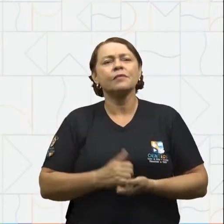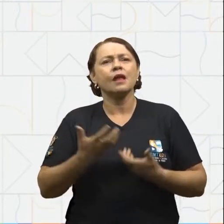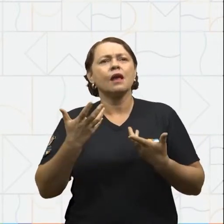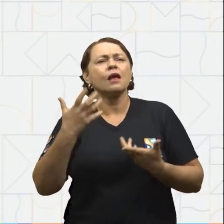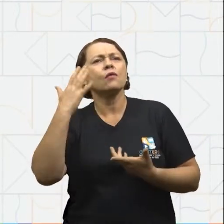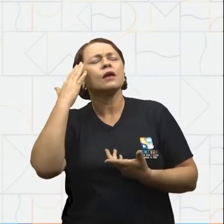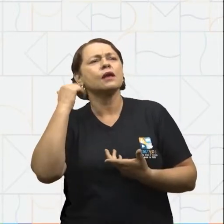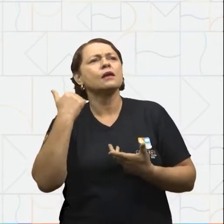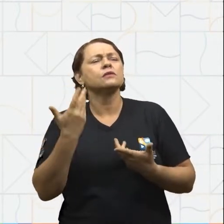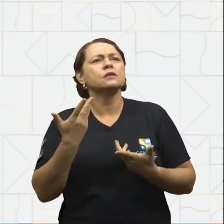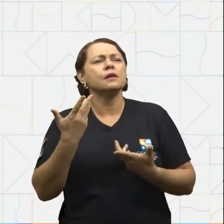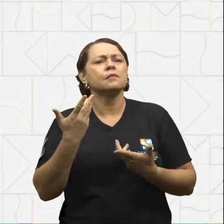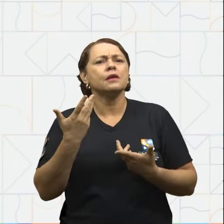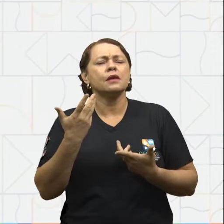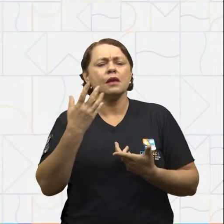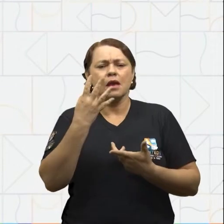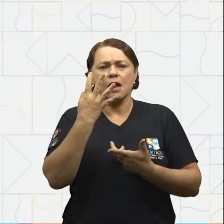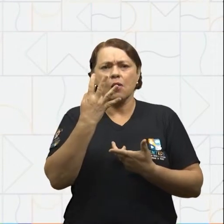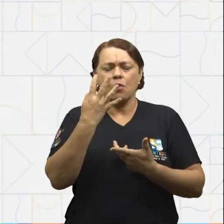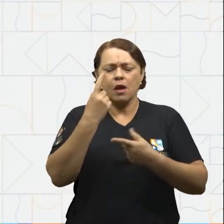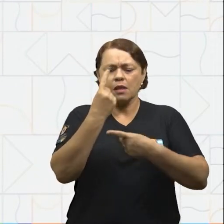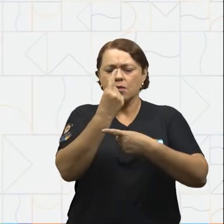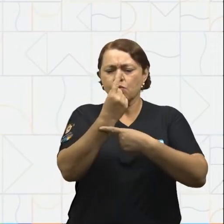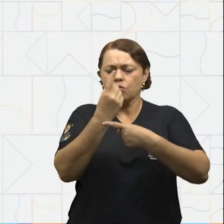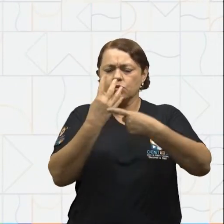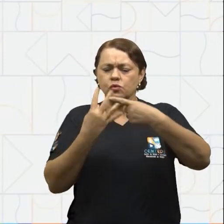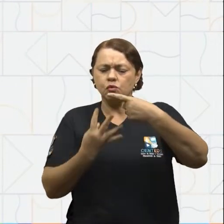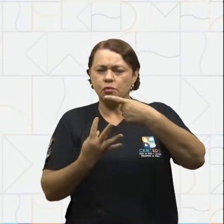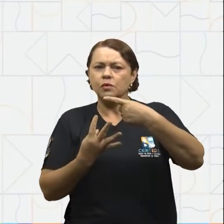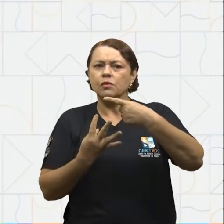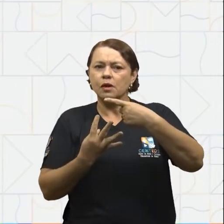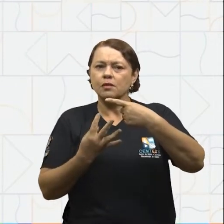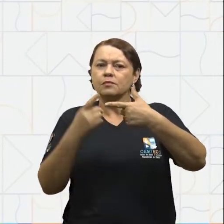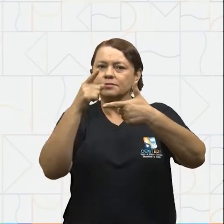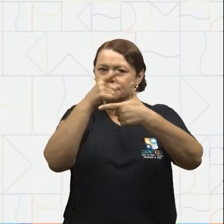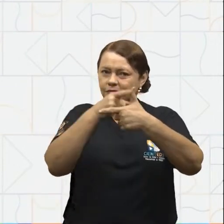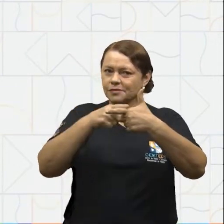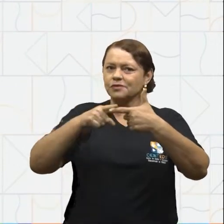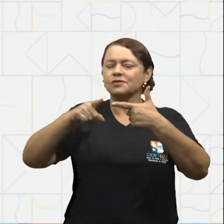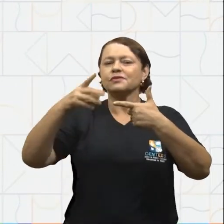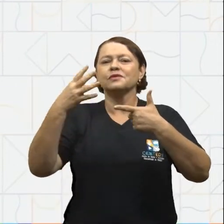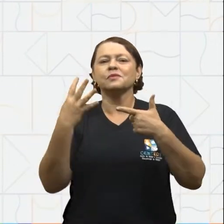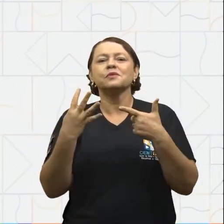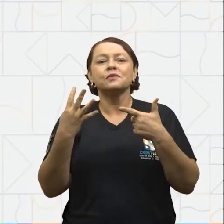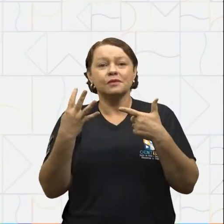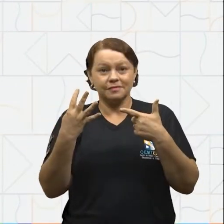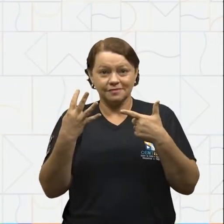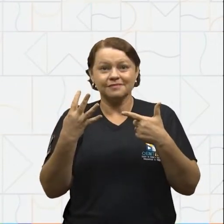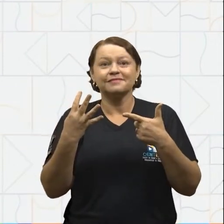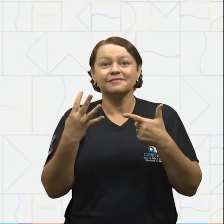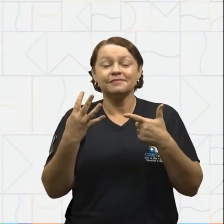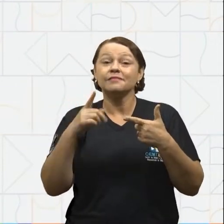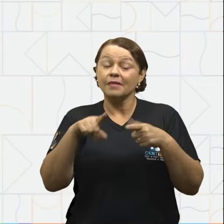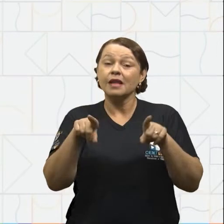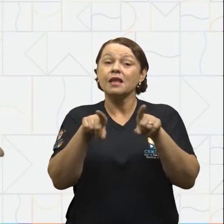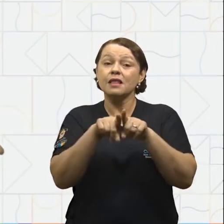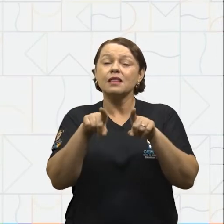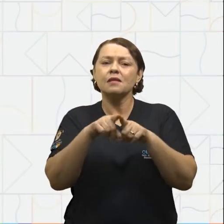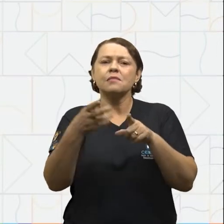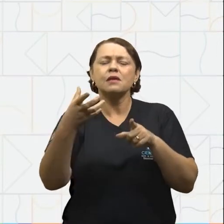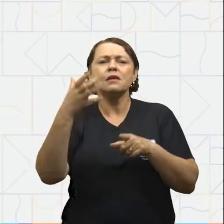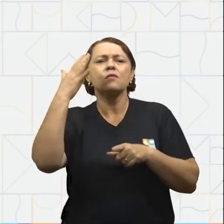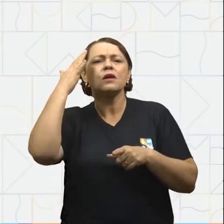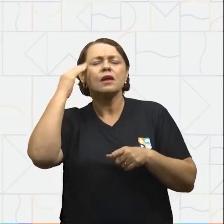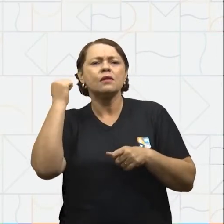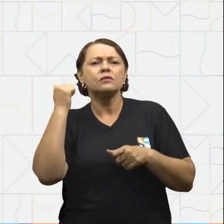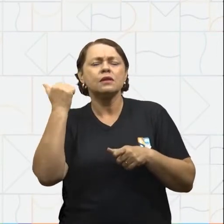Quando eu quero saber a quarta parte de um número, eu divido ele por quatro. E quando eu